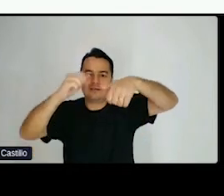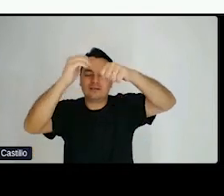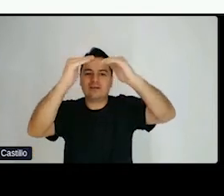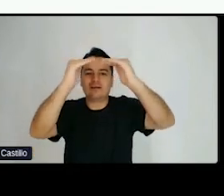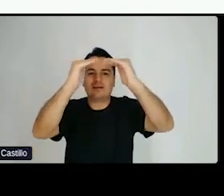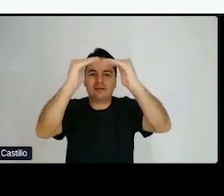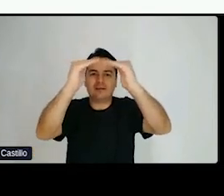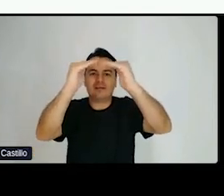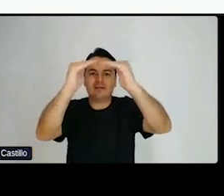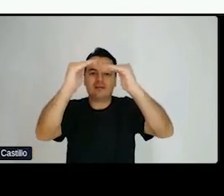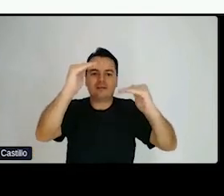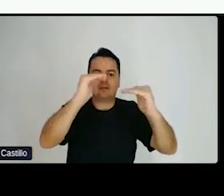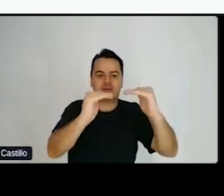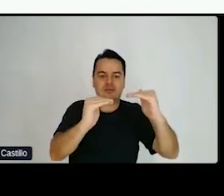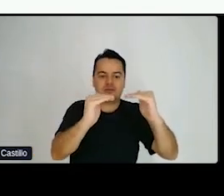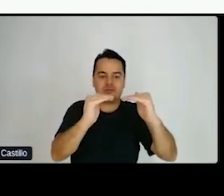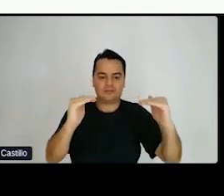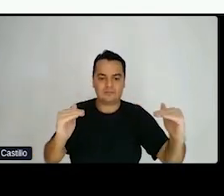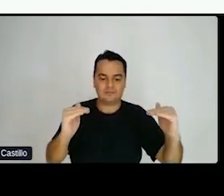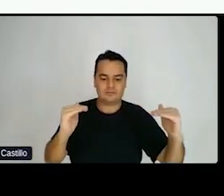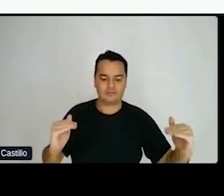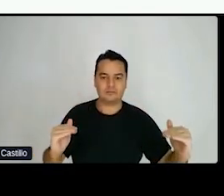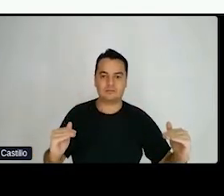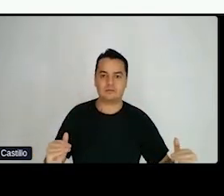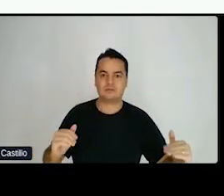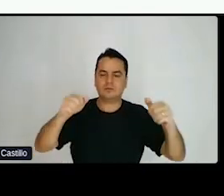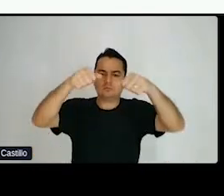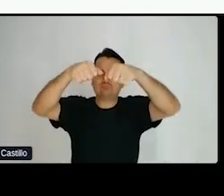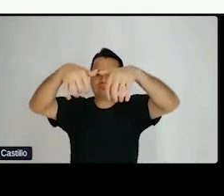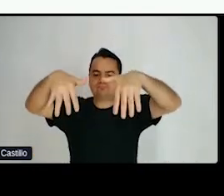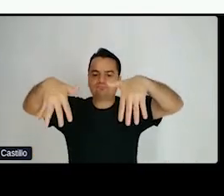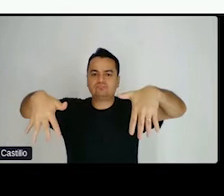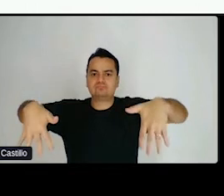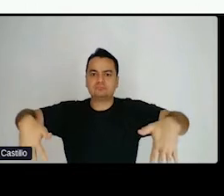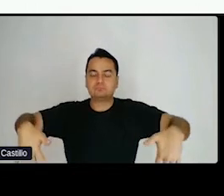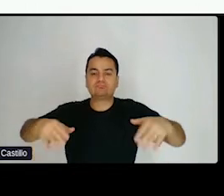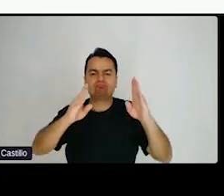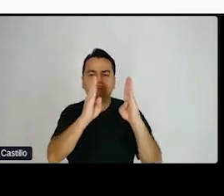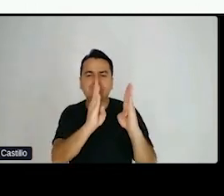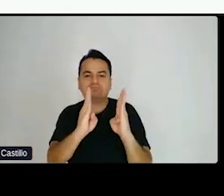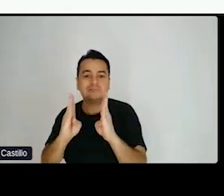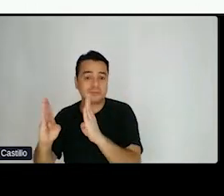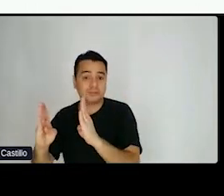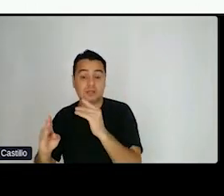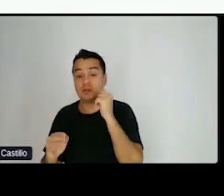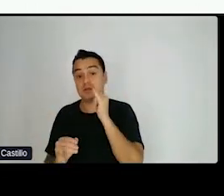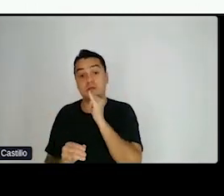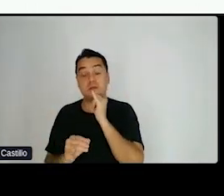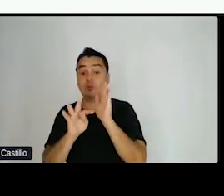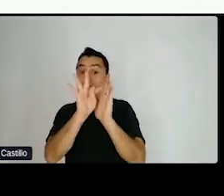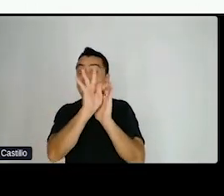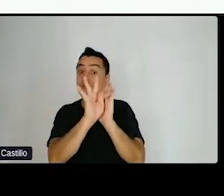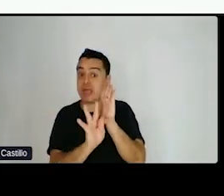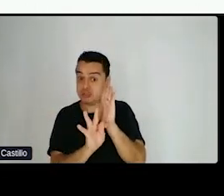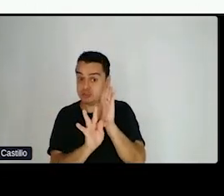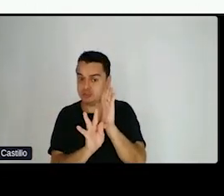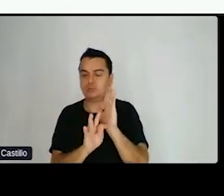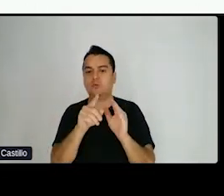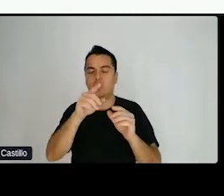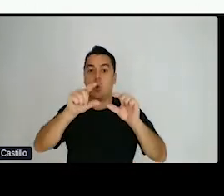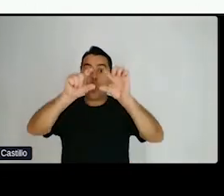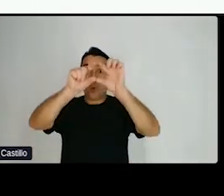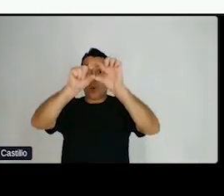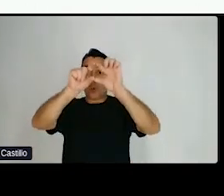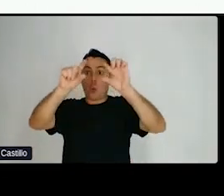Por exemplo, se eu quero escrever um texto, eu tenho que colocar logo no início do texto as informações mais relevantes,